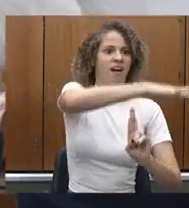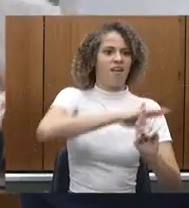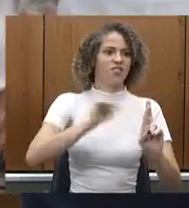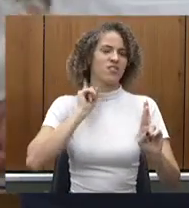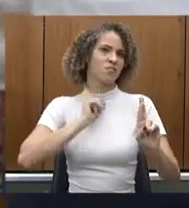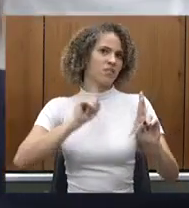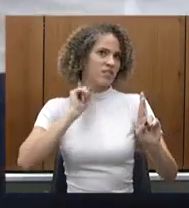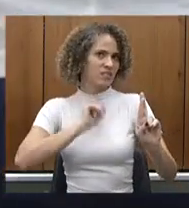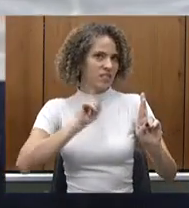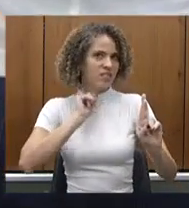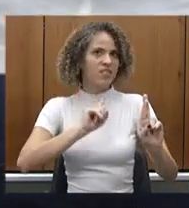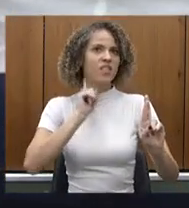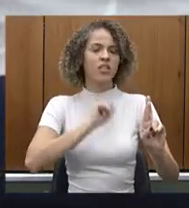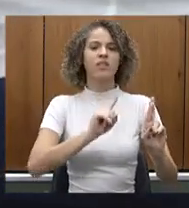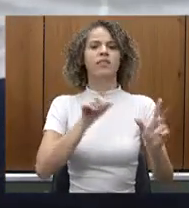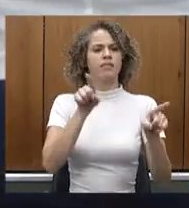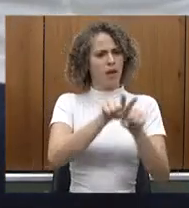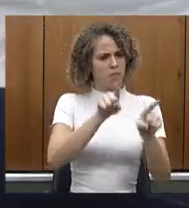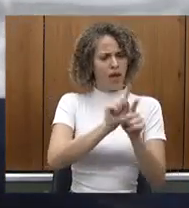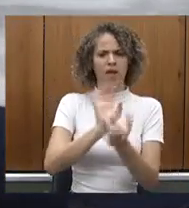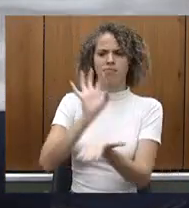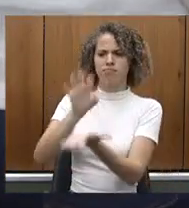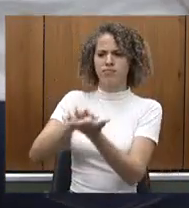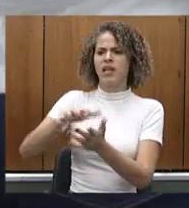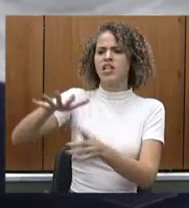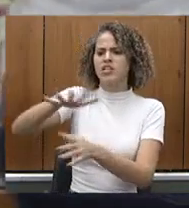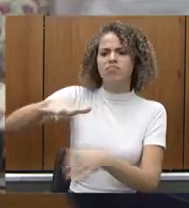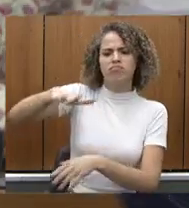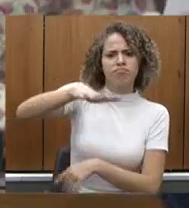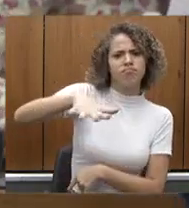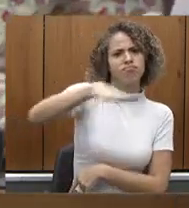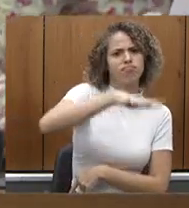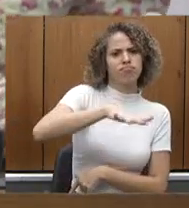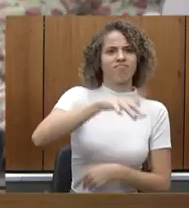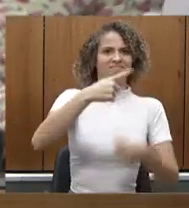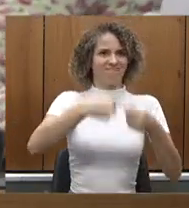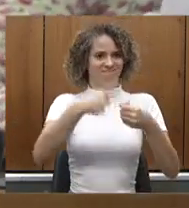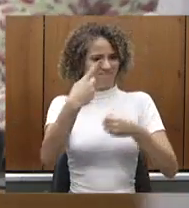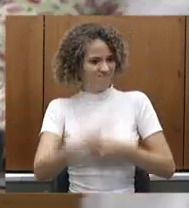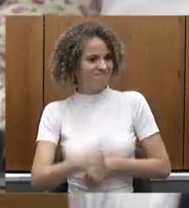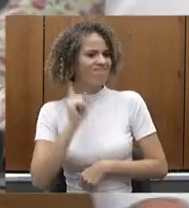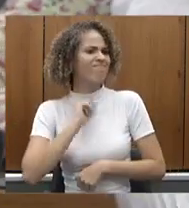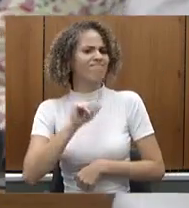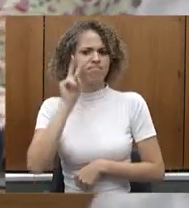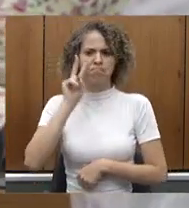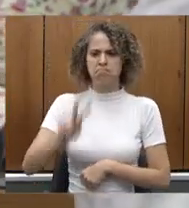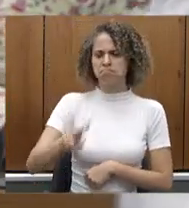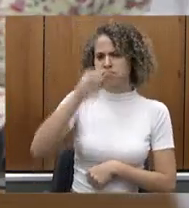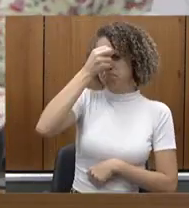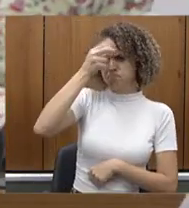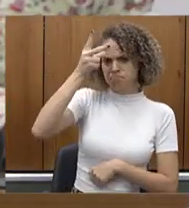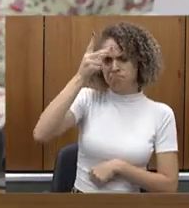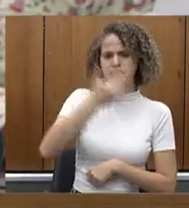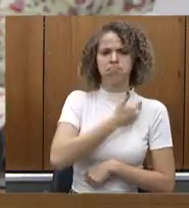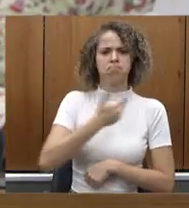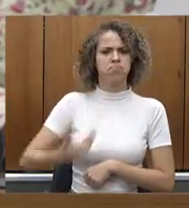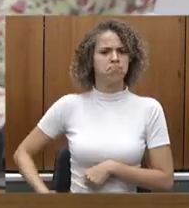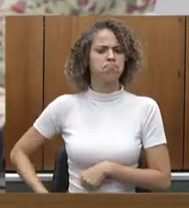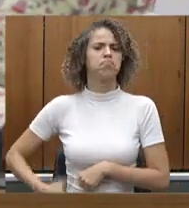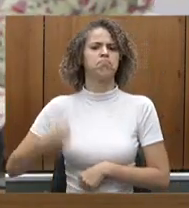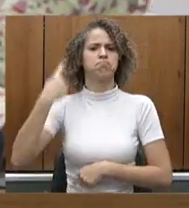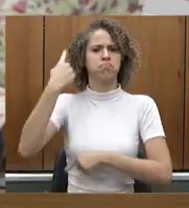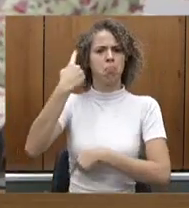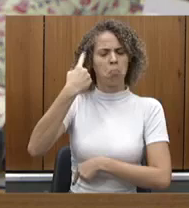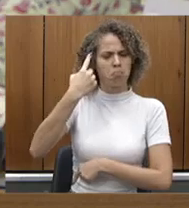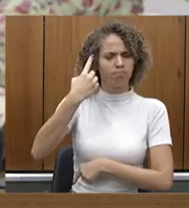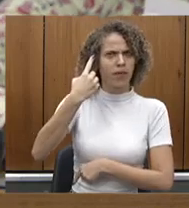em todas as regiões do Estado e a gente tem visto hoje os prefeitos vereadores lideranças políticas e